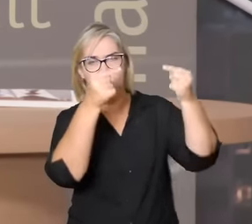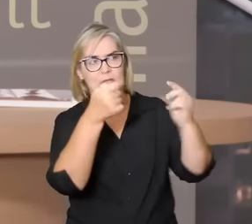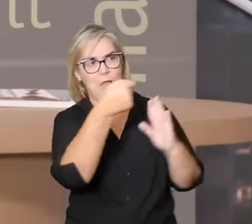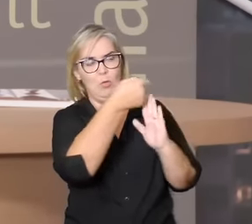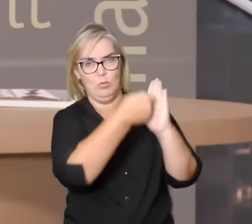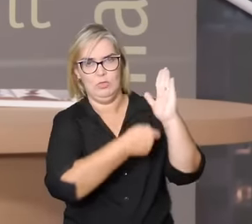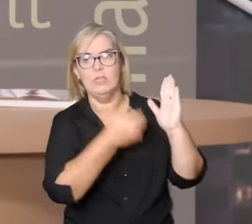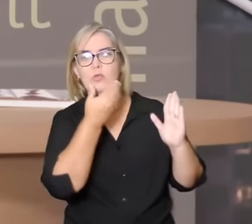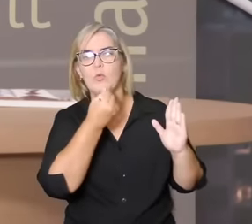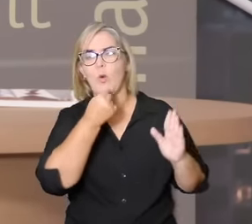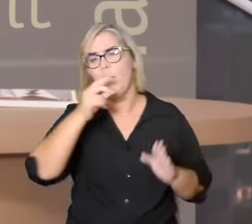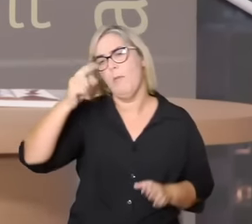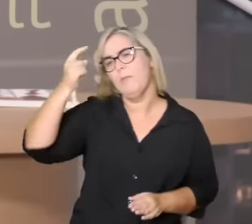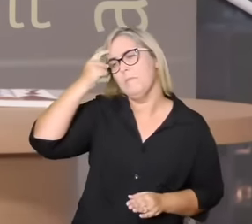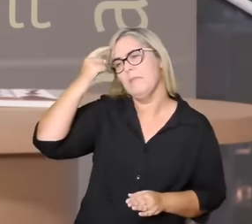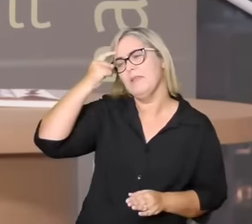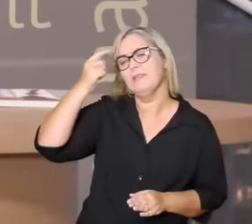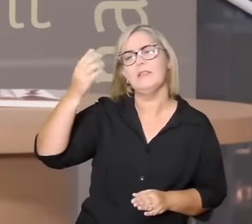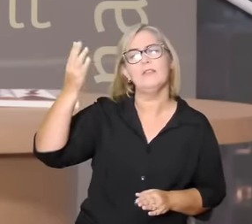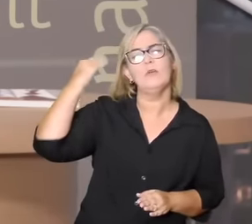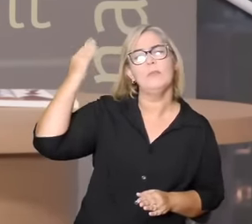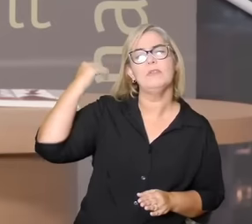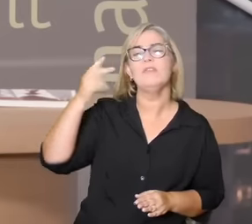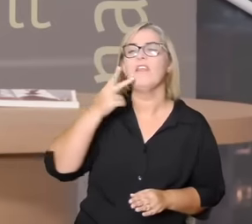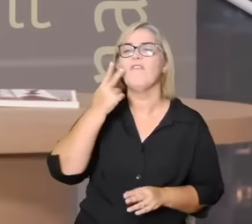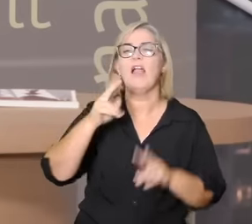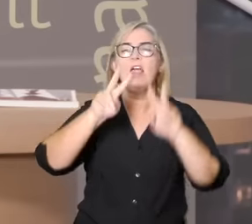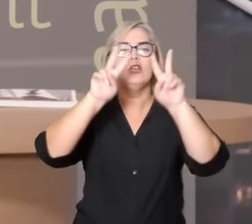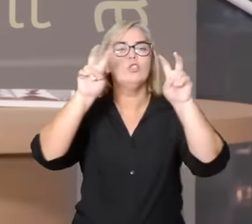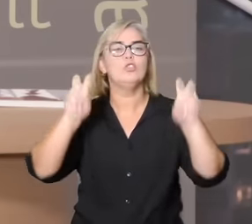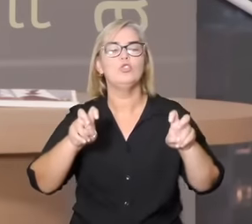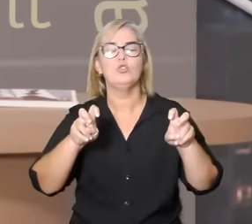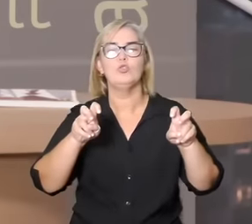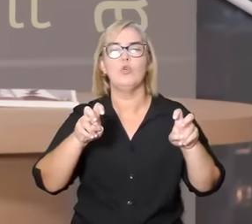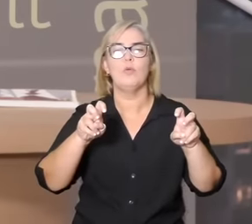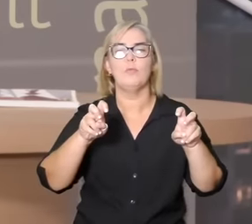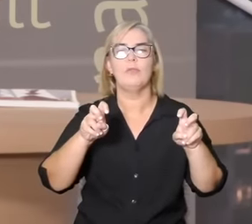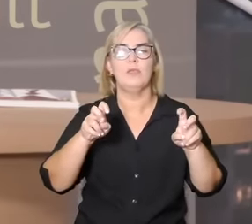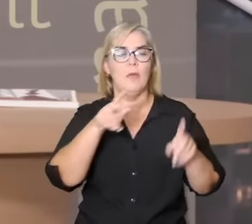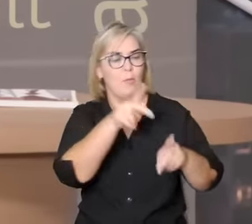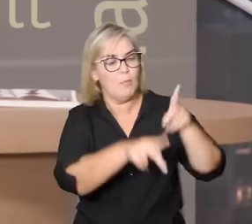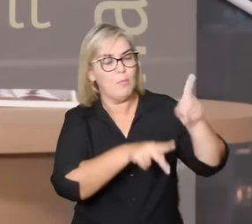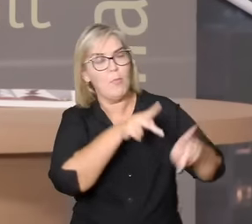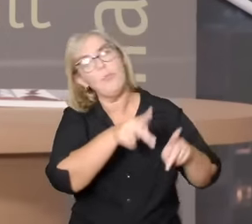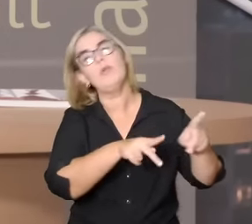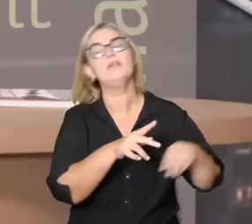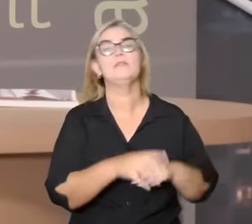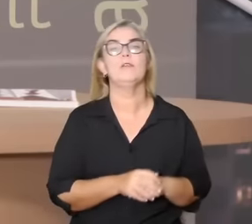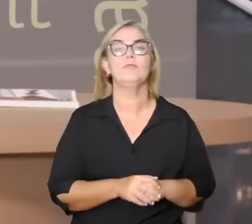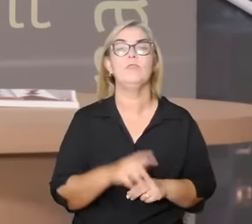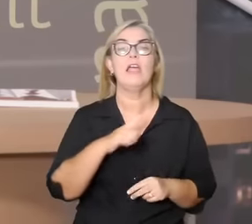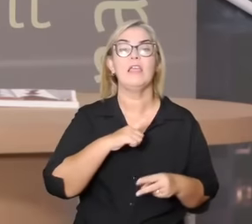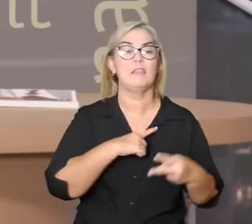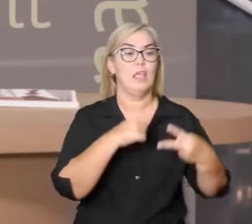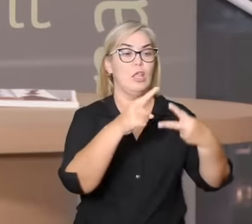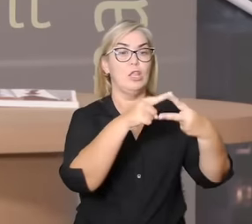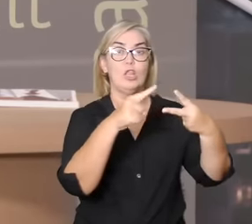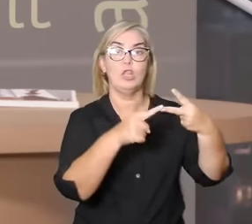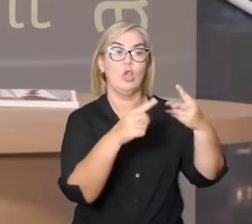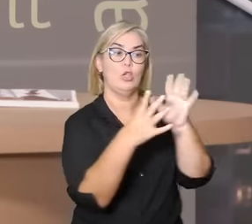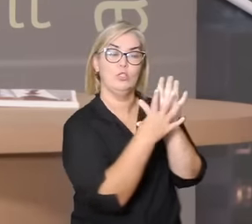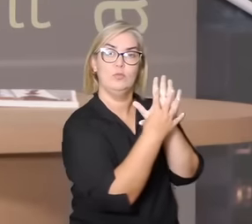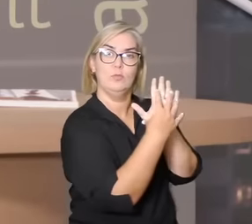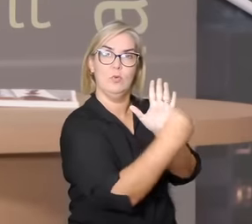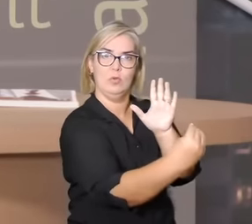pensador senegalês que ele fala em berços civilizatórios ele fala que tem dois modelos fundamentais um modelo que a pode falar que é